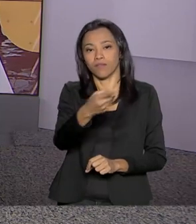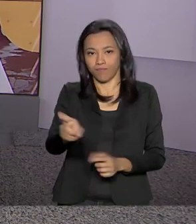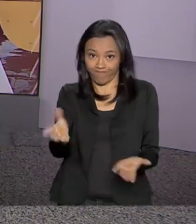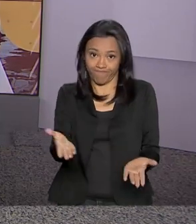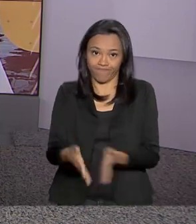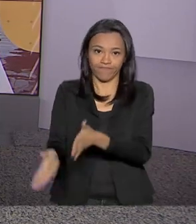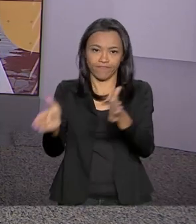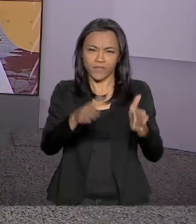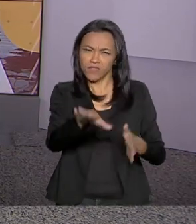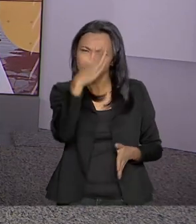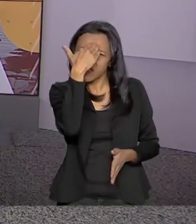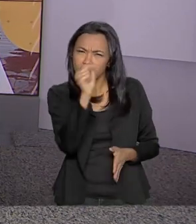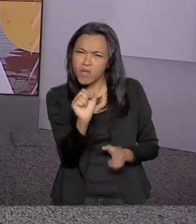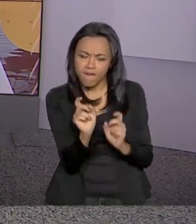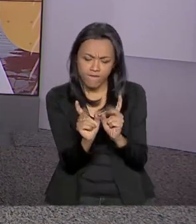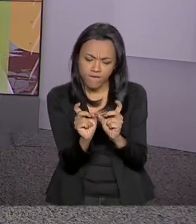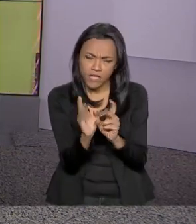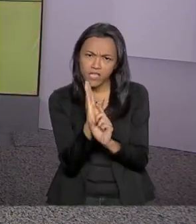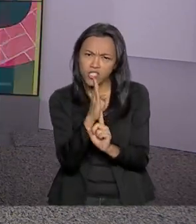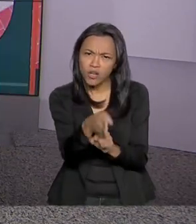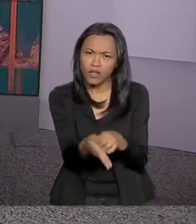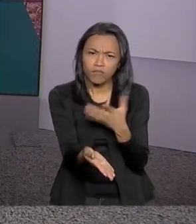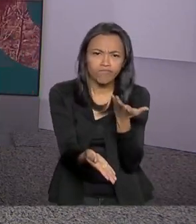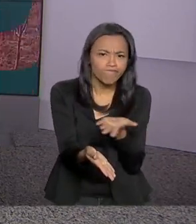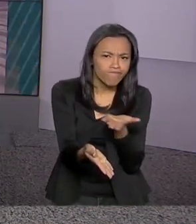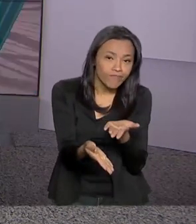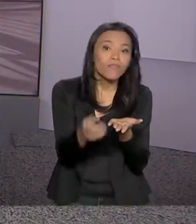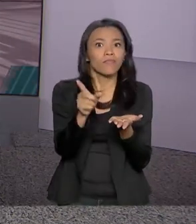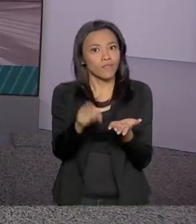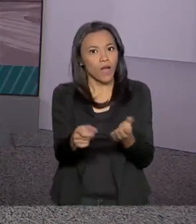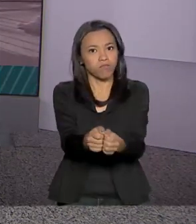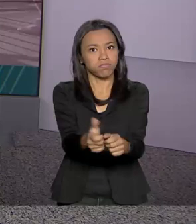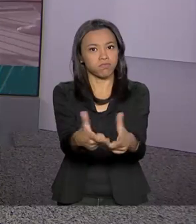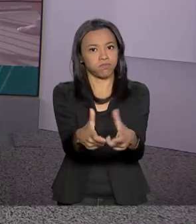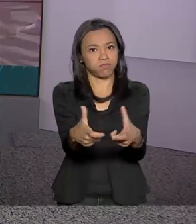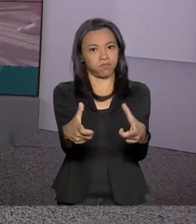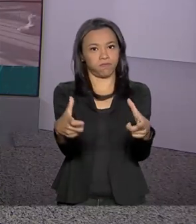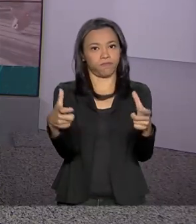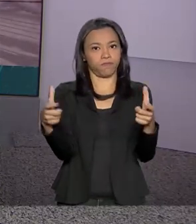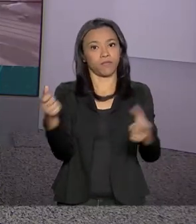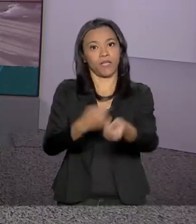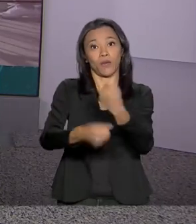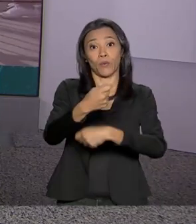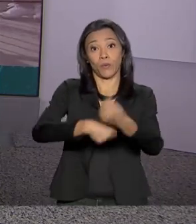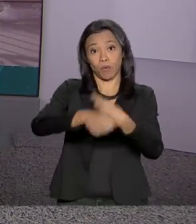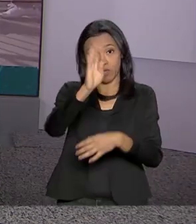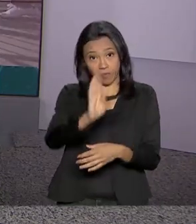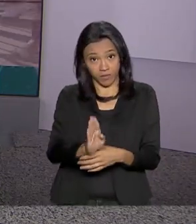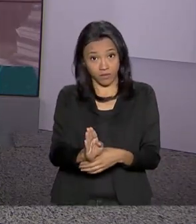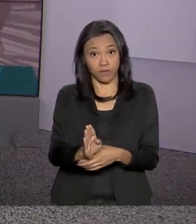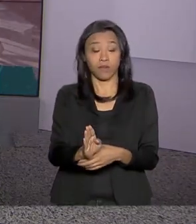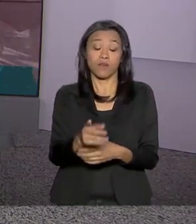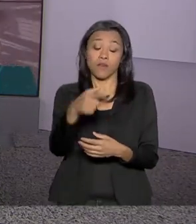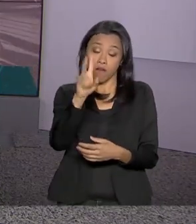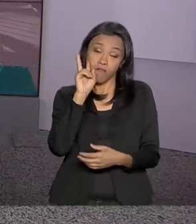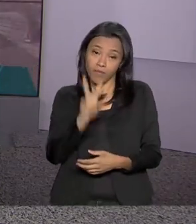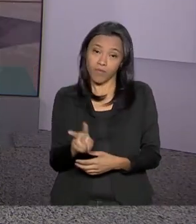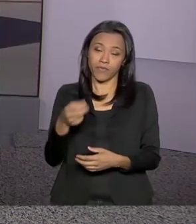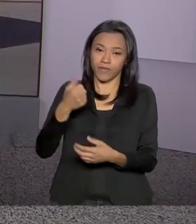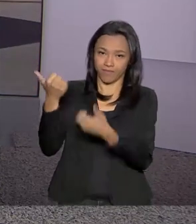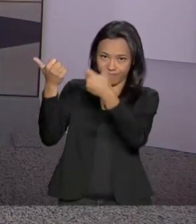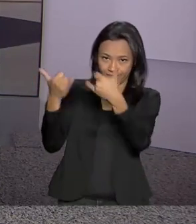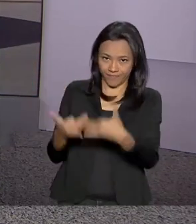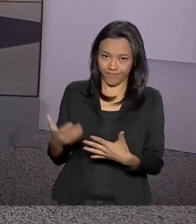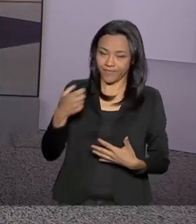Você sabe o é venda direta? Pois é, esse segmento vem ganhando espaço na economia brasileira. Quem está por dentro do assunto é o repórter Ricardo Ferraz.